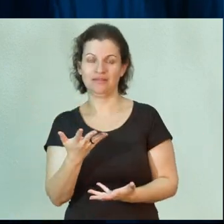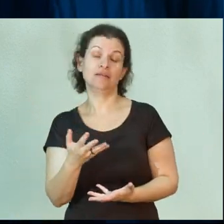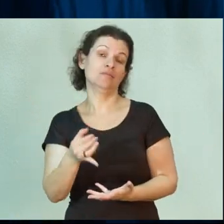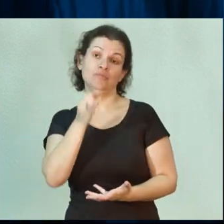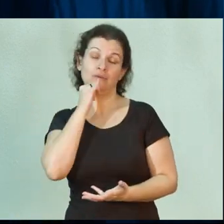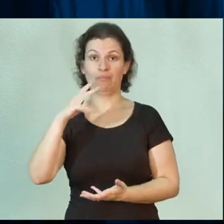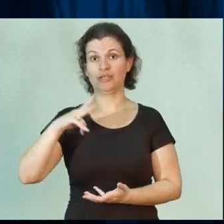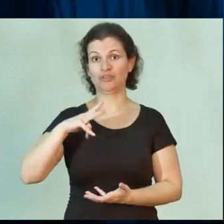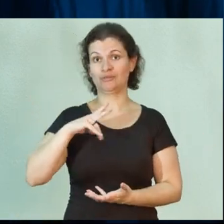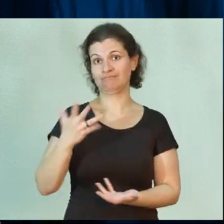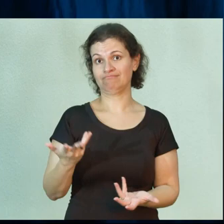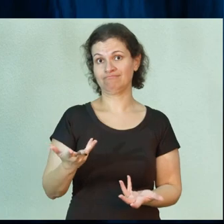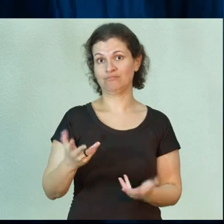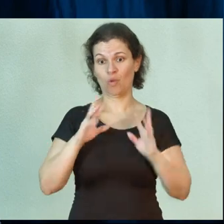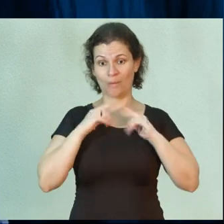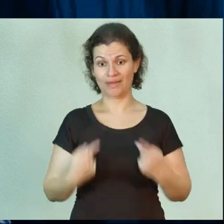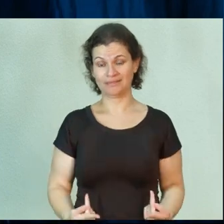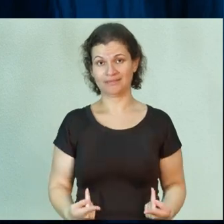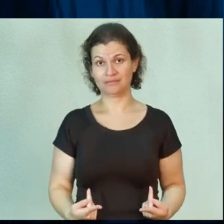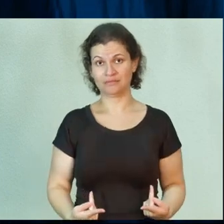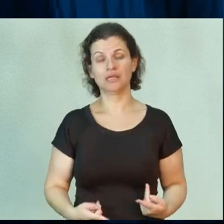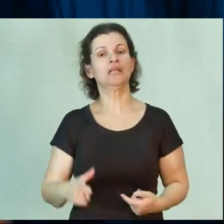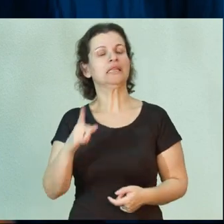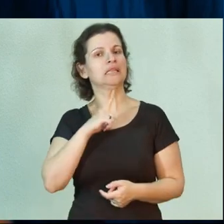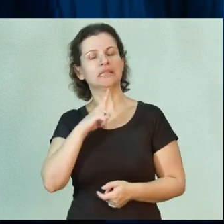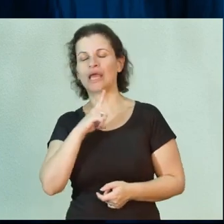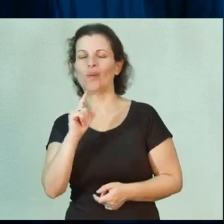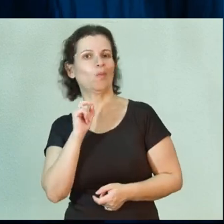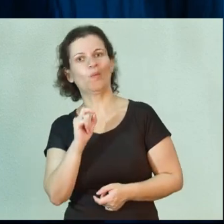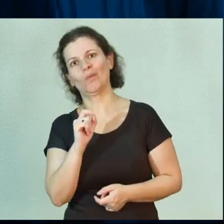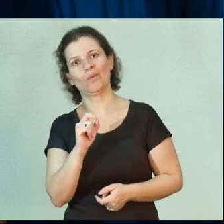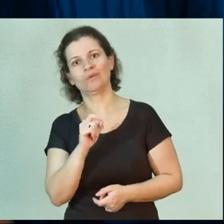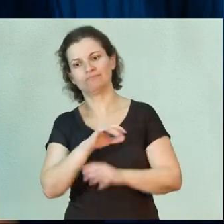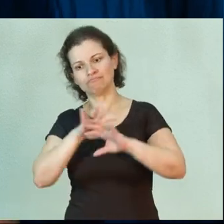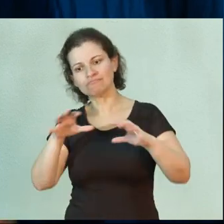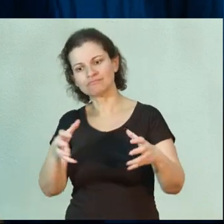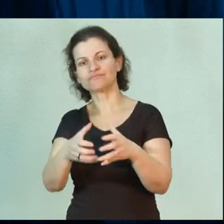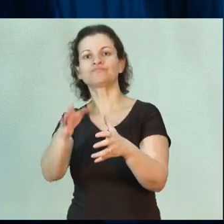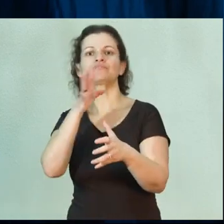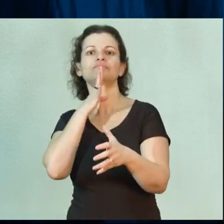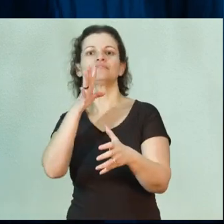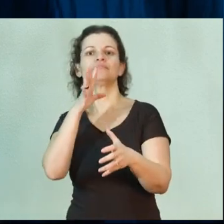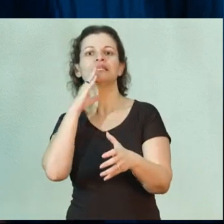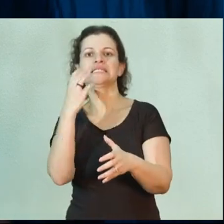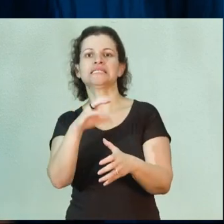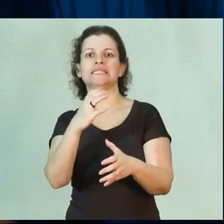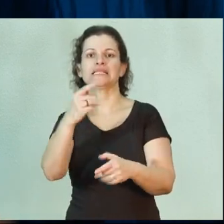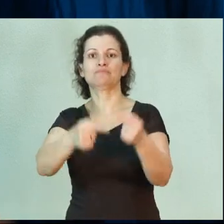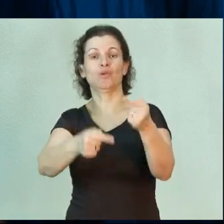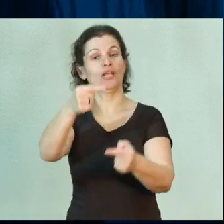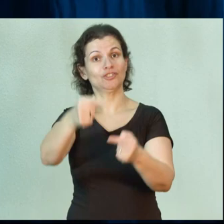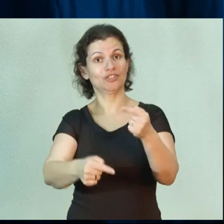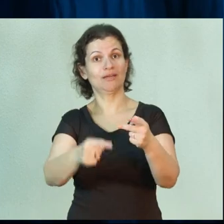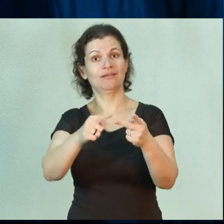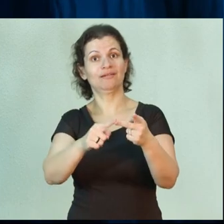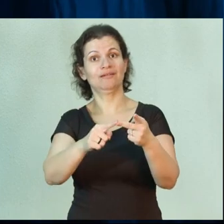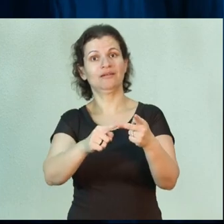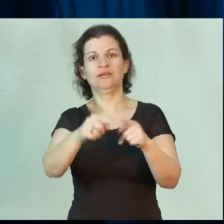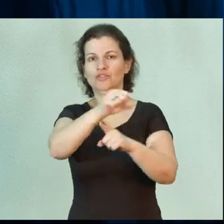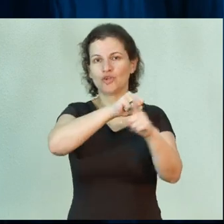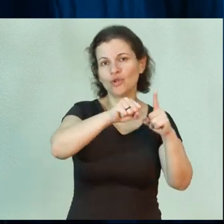particularmente, por exemplo, no caso de humanidades, a gente tem um conjunto de conhecimentos da ciência política, da